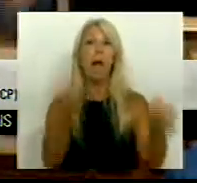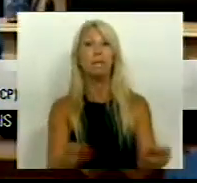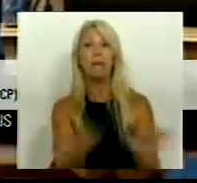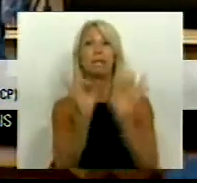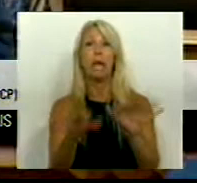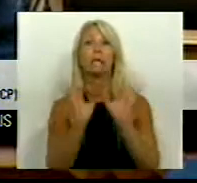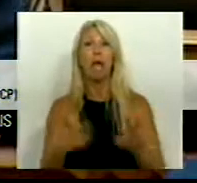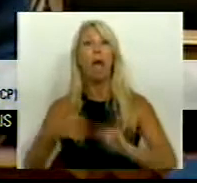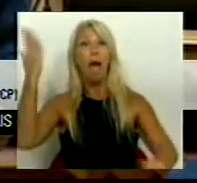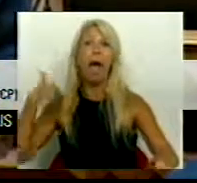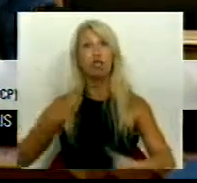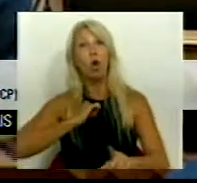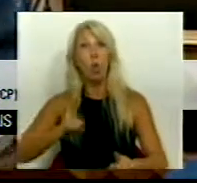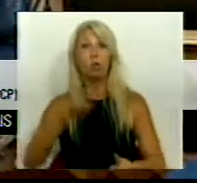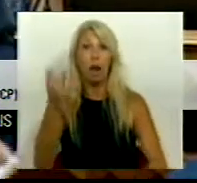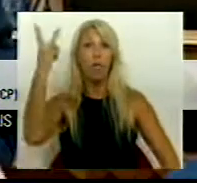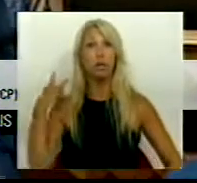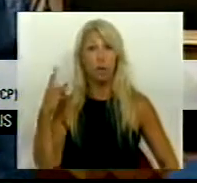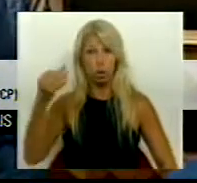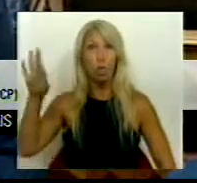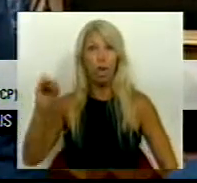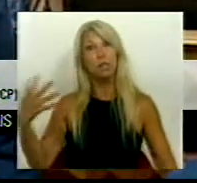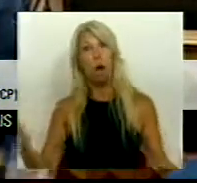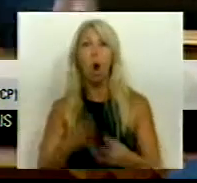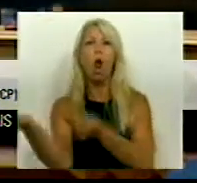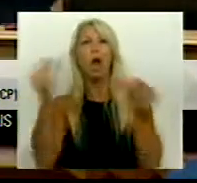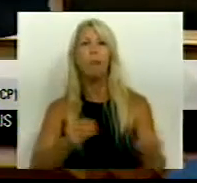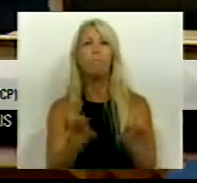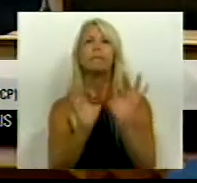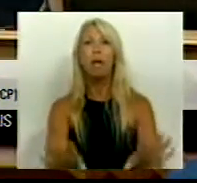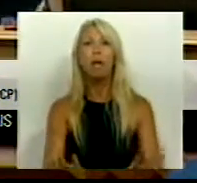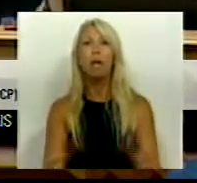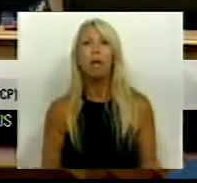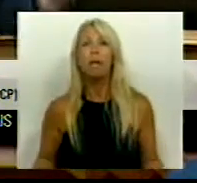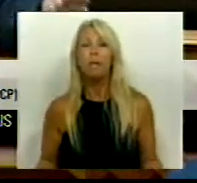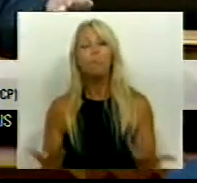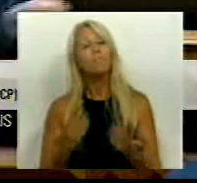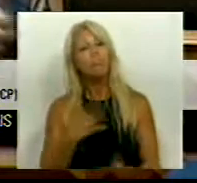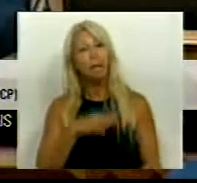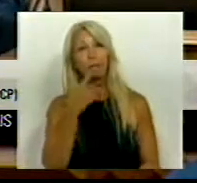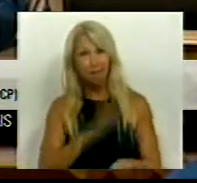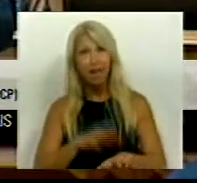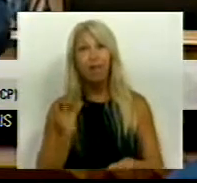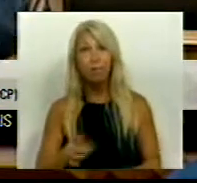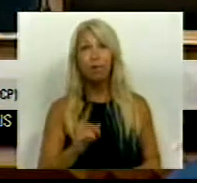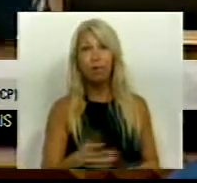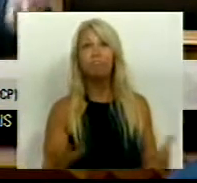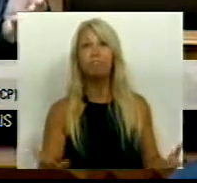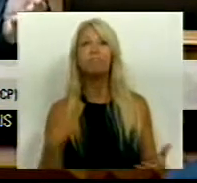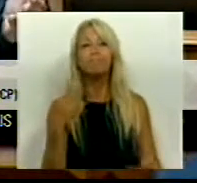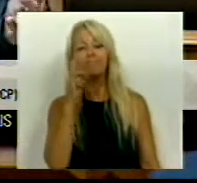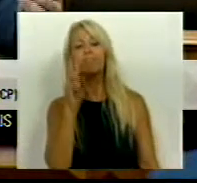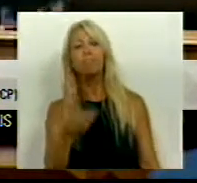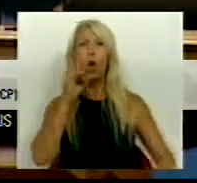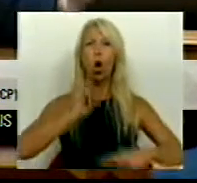daquilo que se votou contra há dois anos atrás por parte do PS mas queremos dizer que é por estas e por outras que nós encaramos com algum